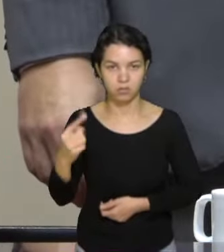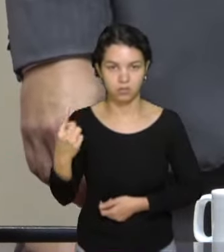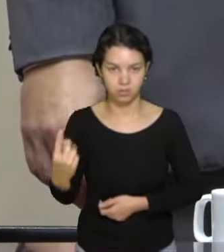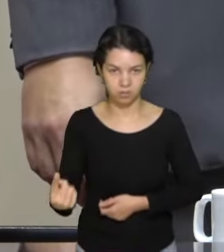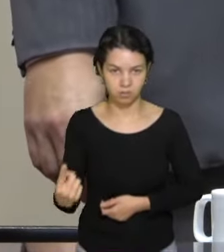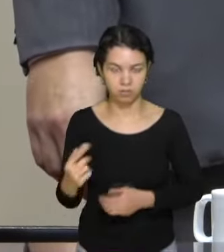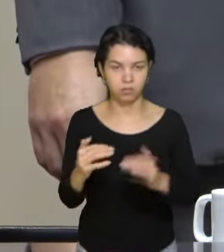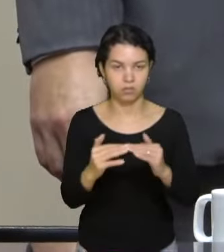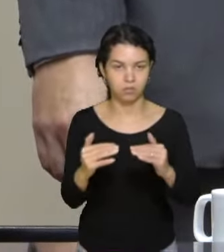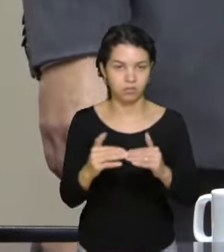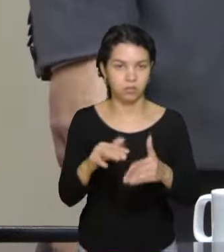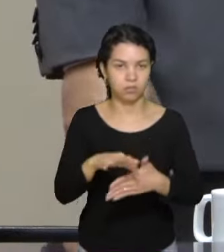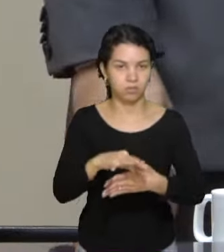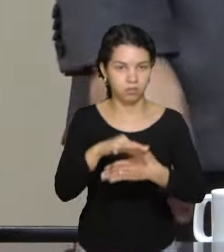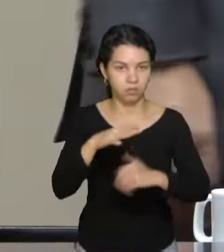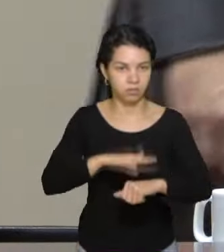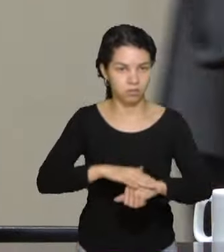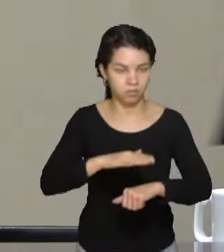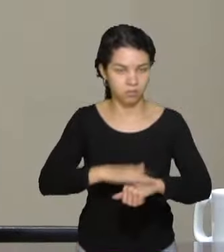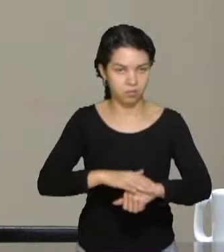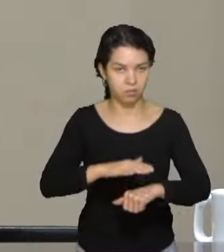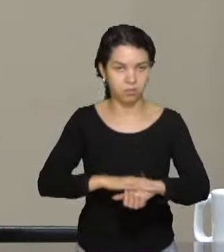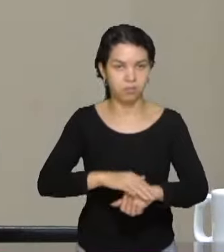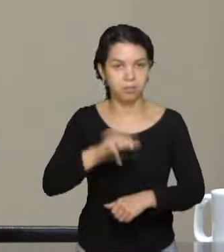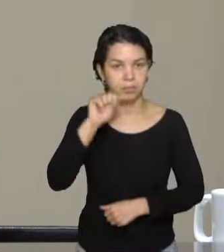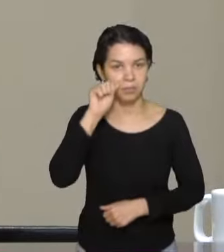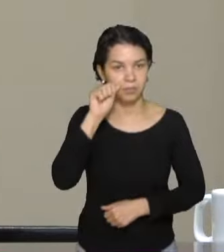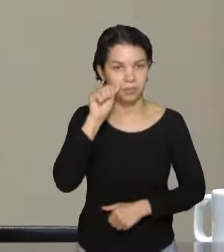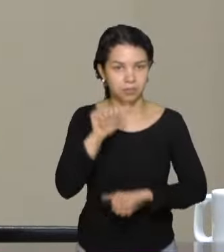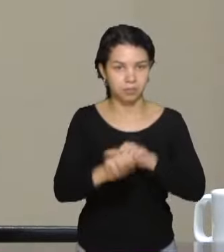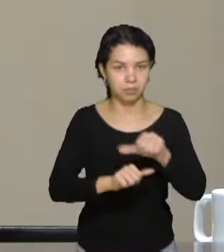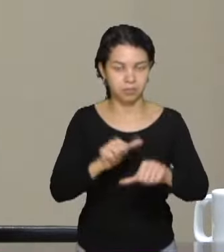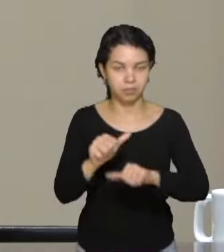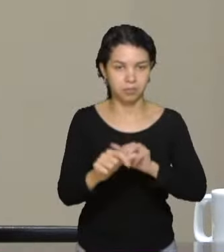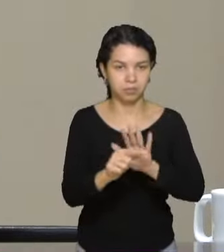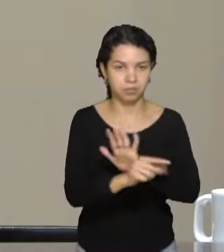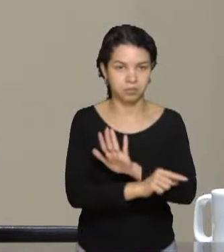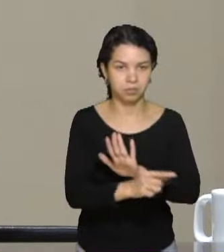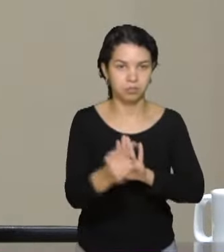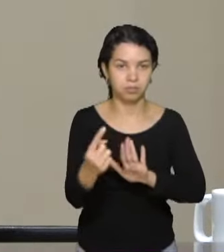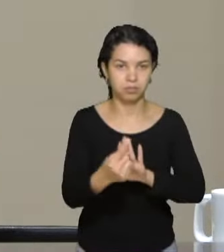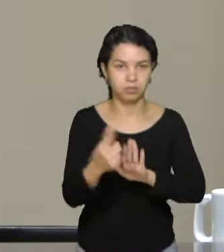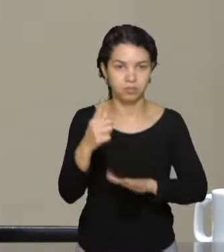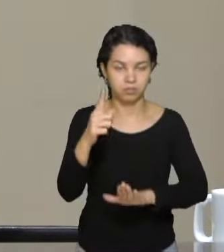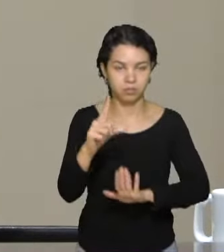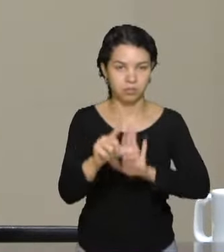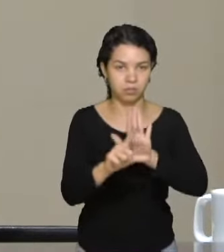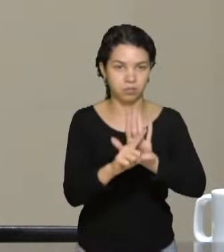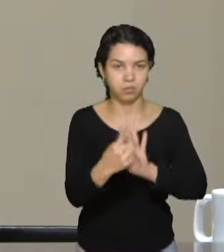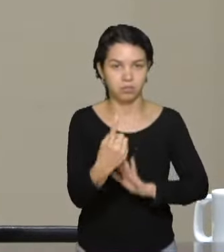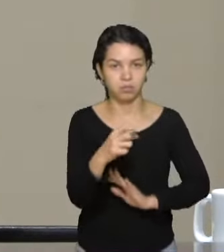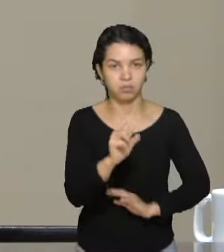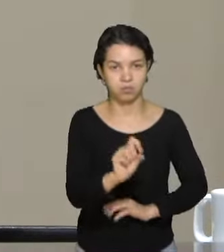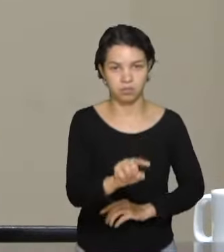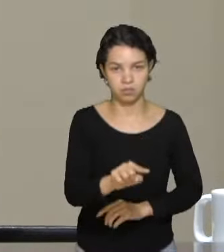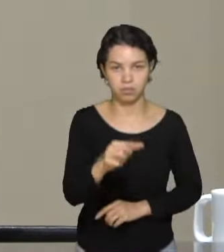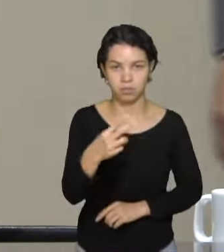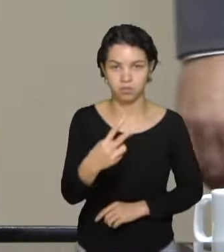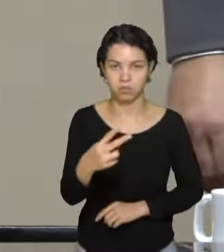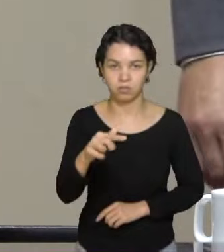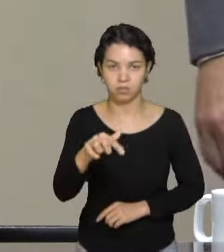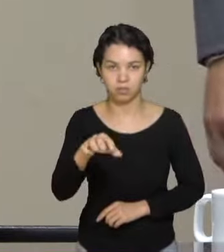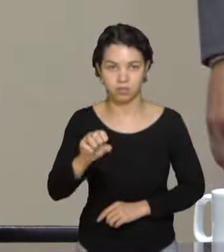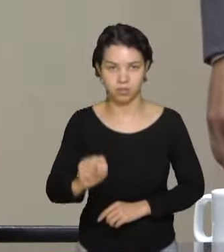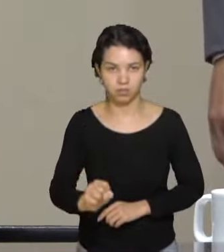autoria da deputada Ana Campagnolo, que altera o anexo único da Lei nº 18.278